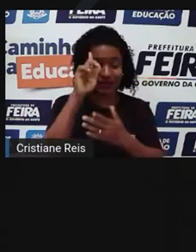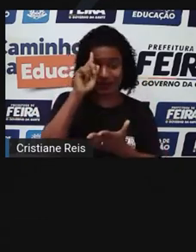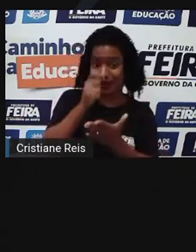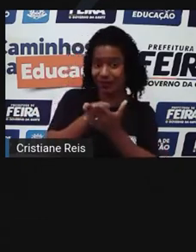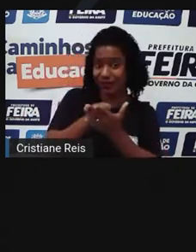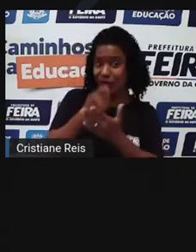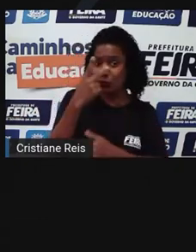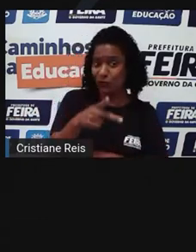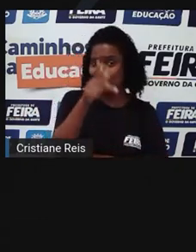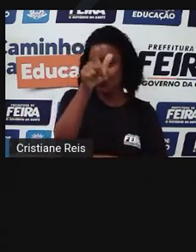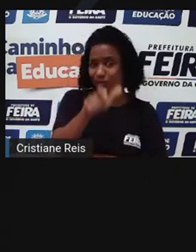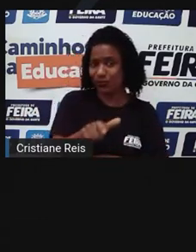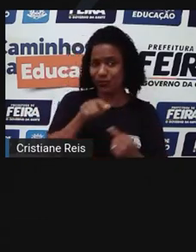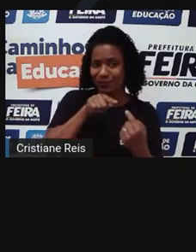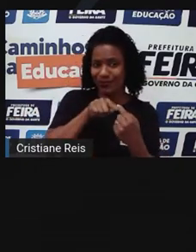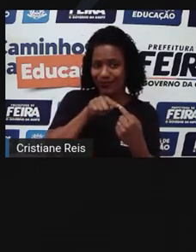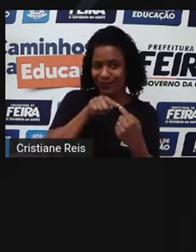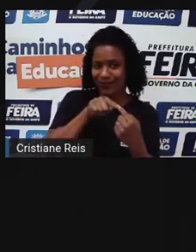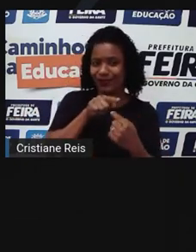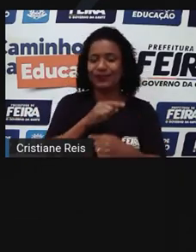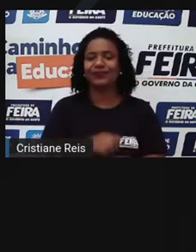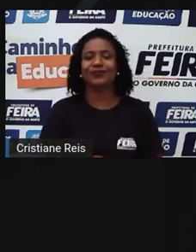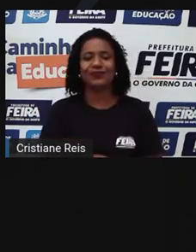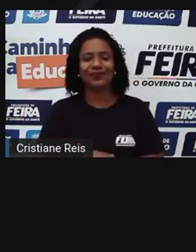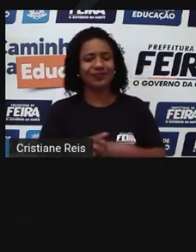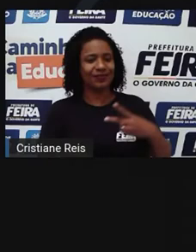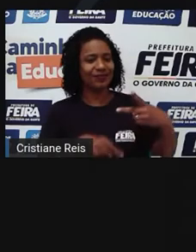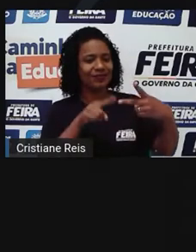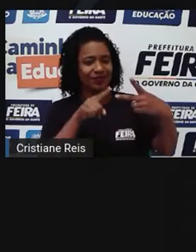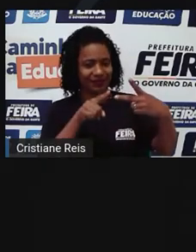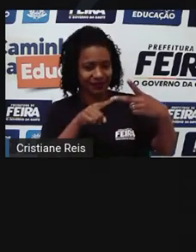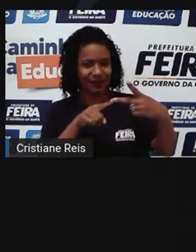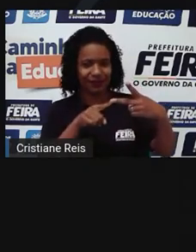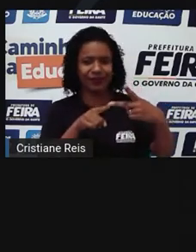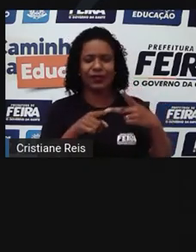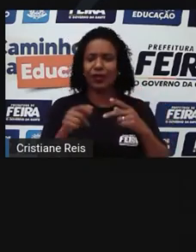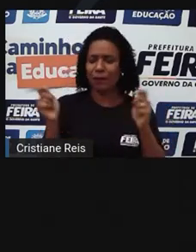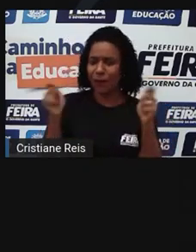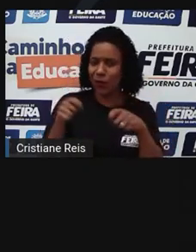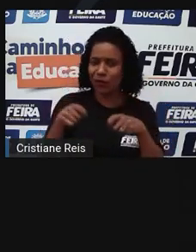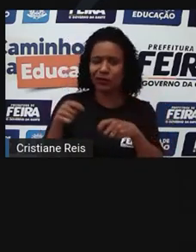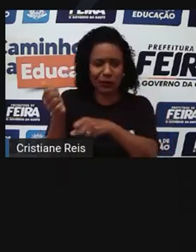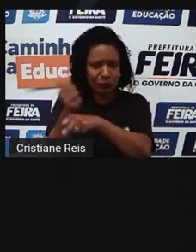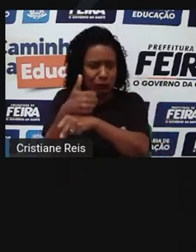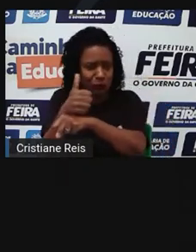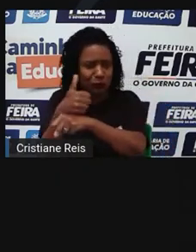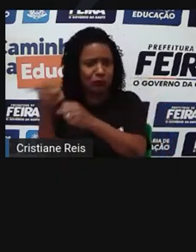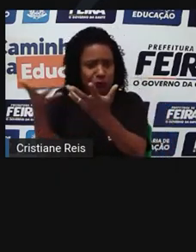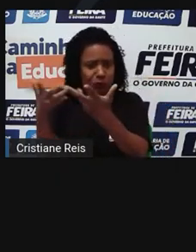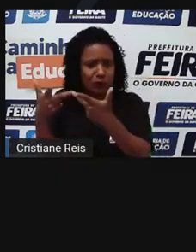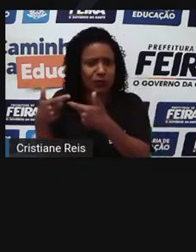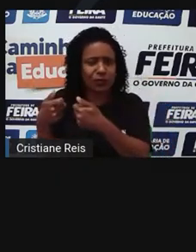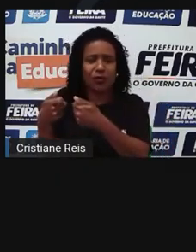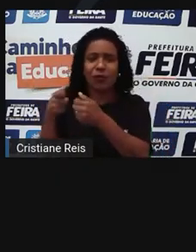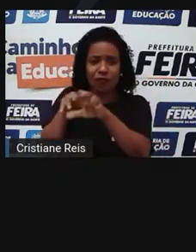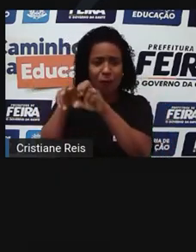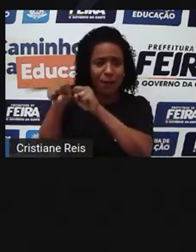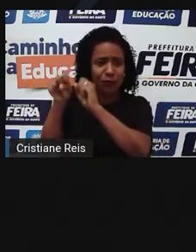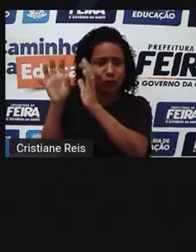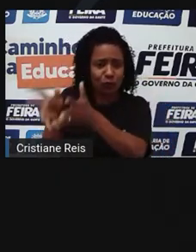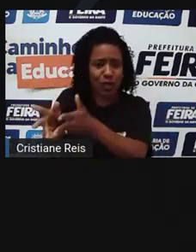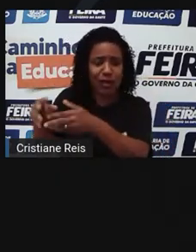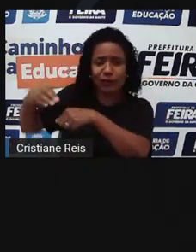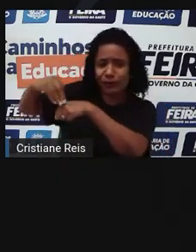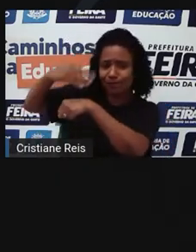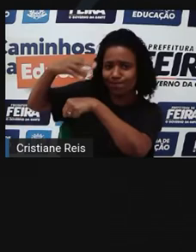do seu perfil. Segundo passo, converse com profissionais formados. Além de conhecer mais